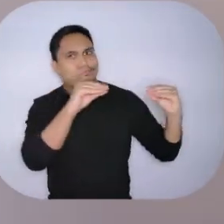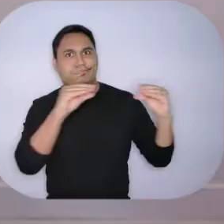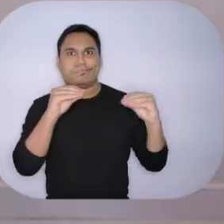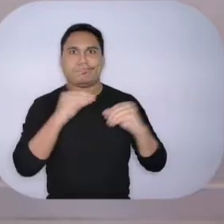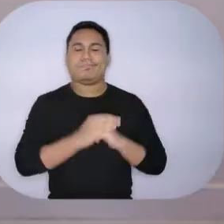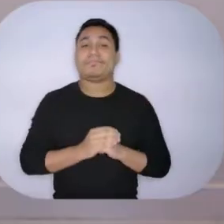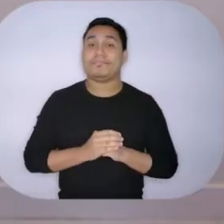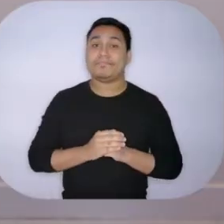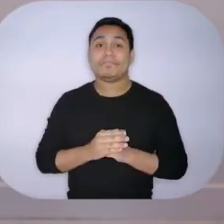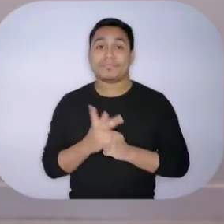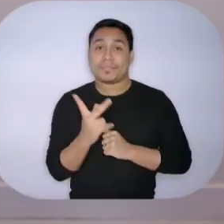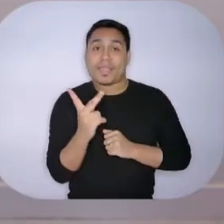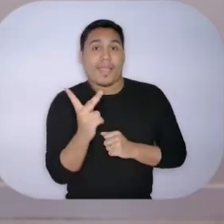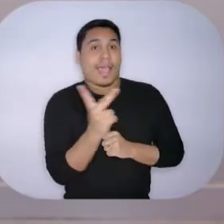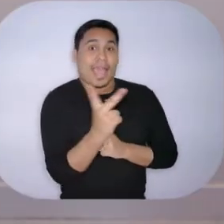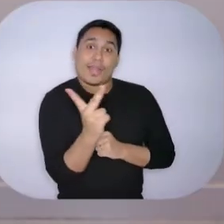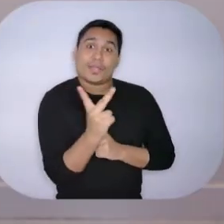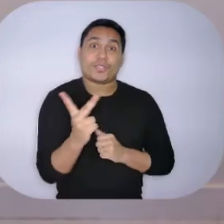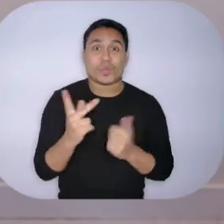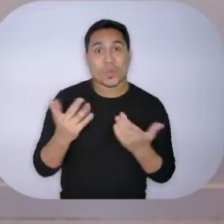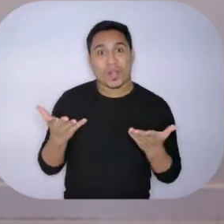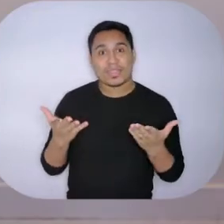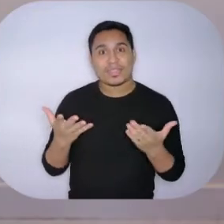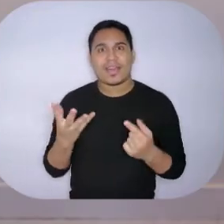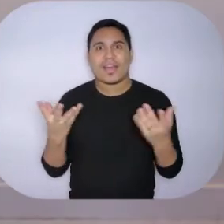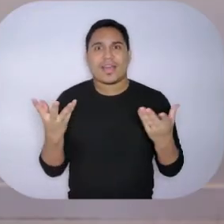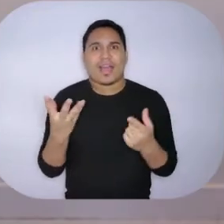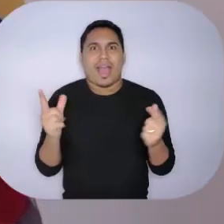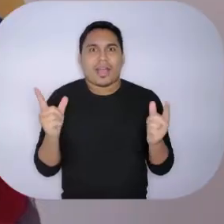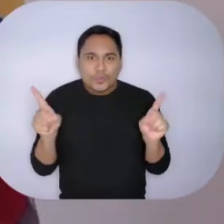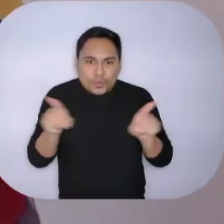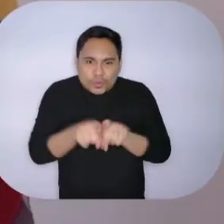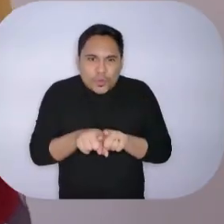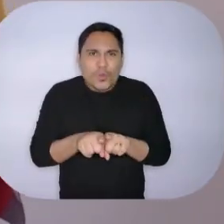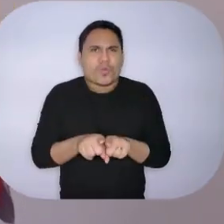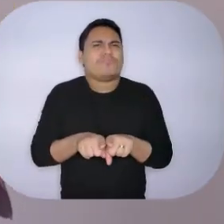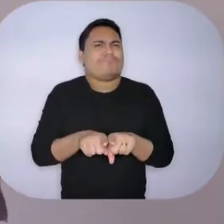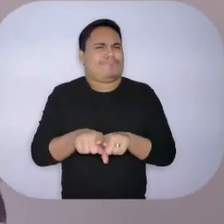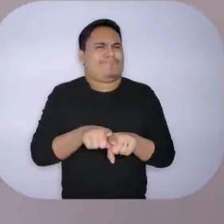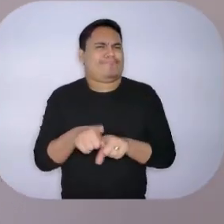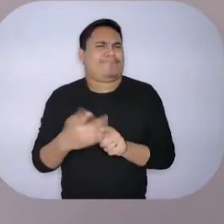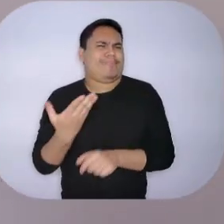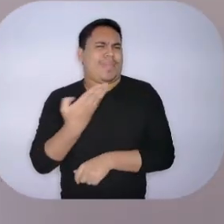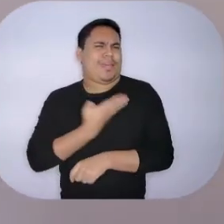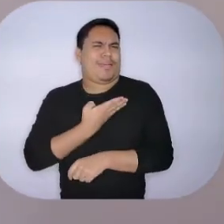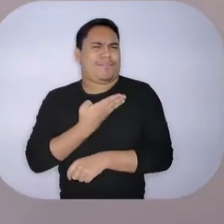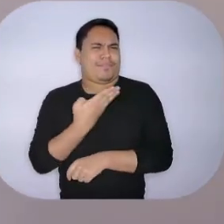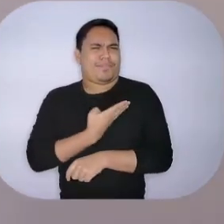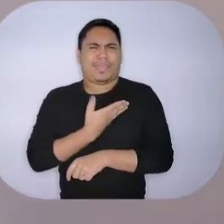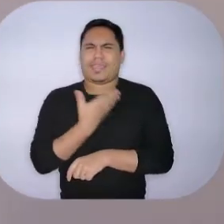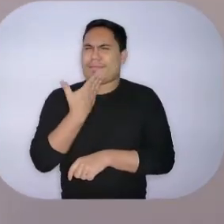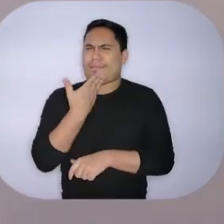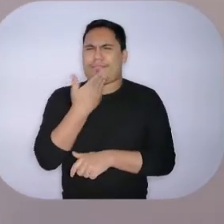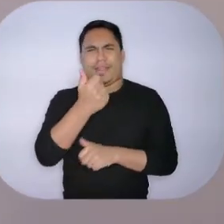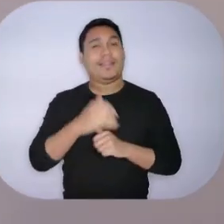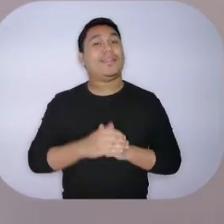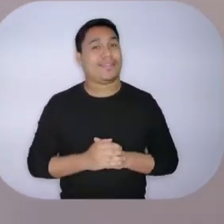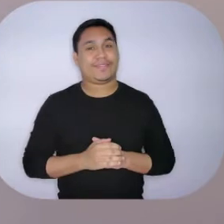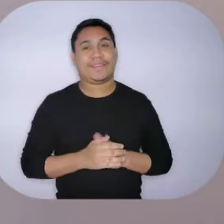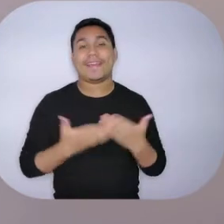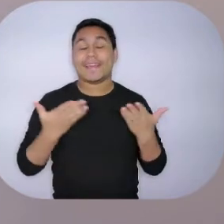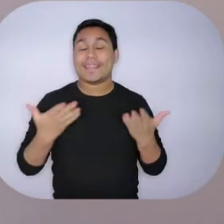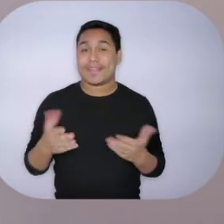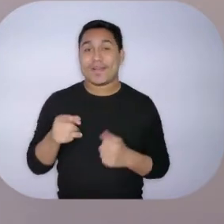As duas então ficaram muito amigas, as melhores amigas. Então